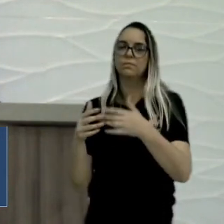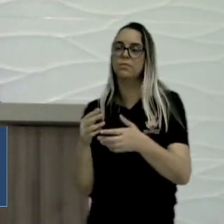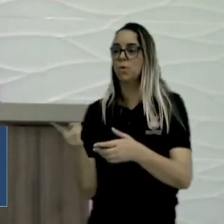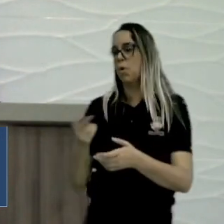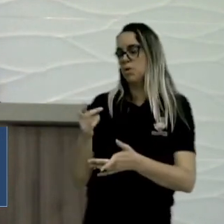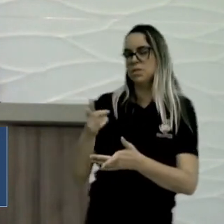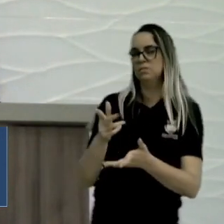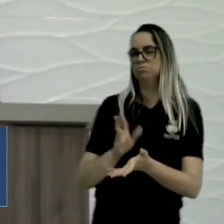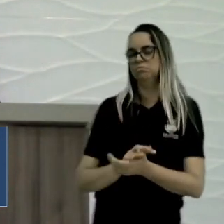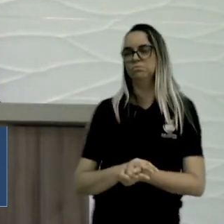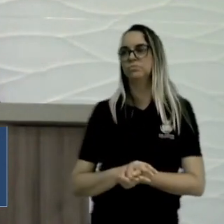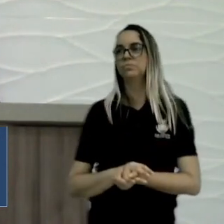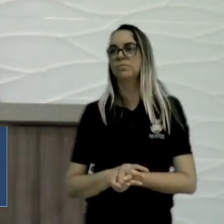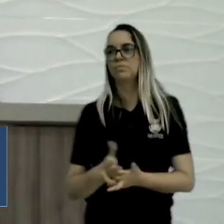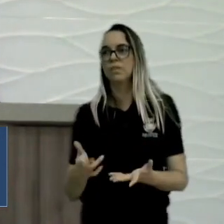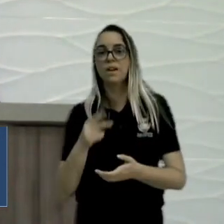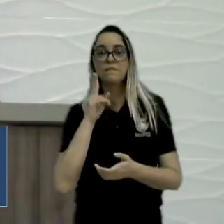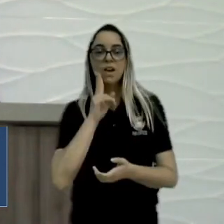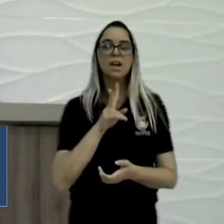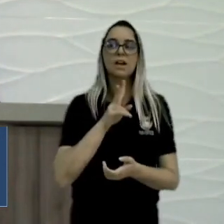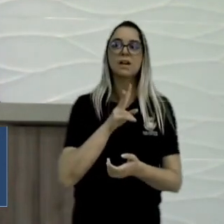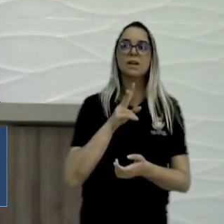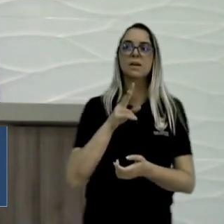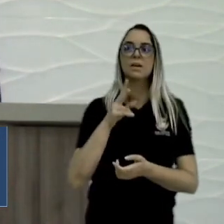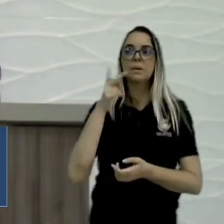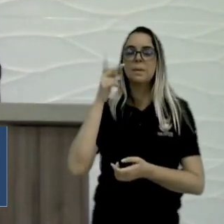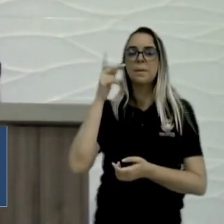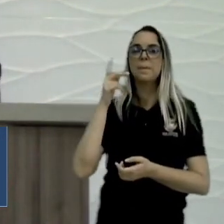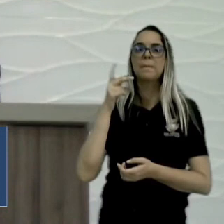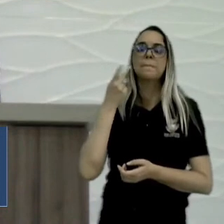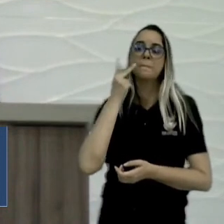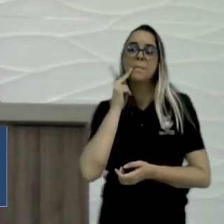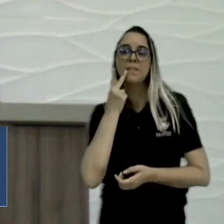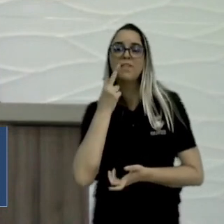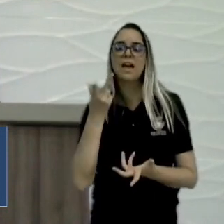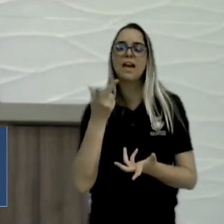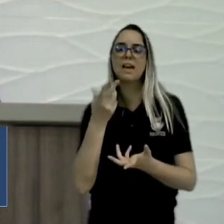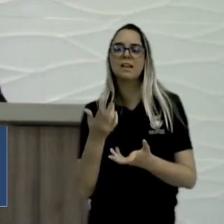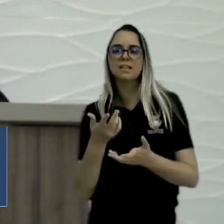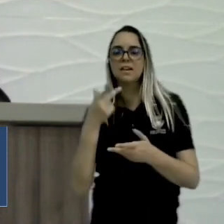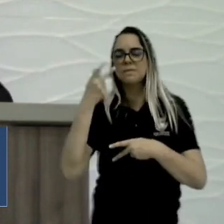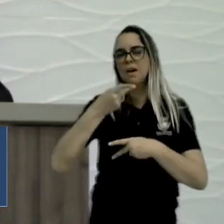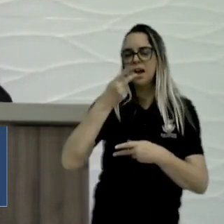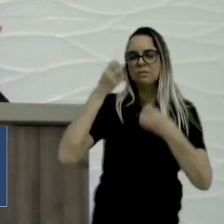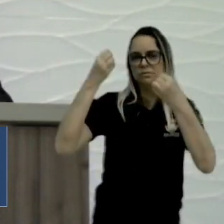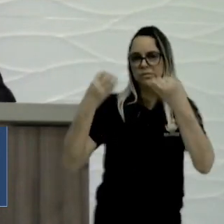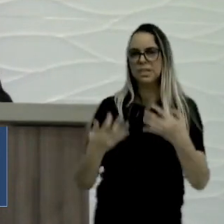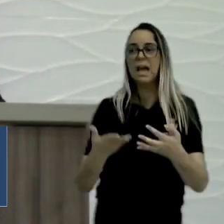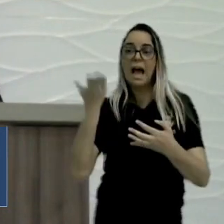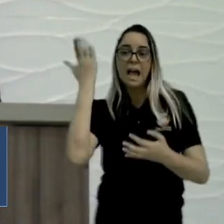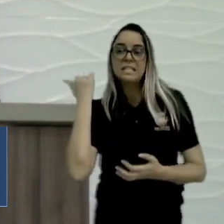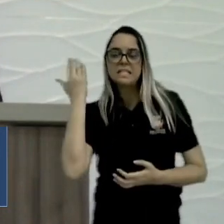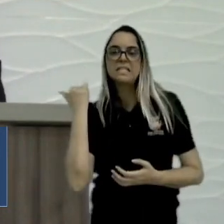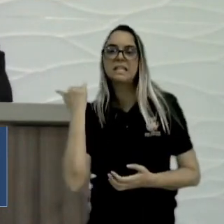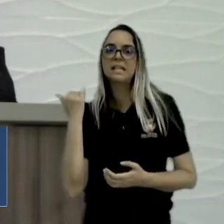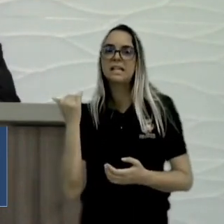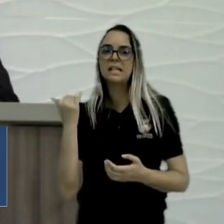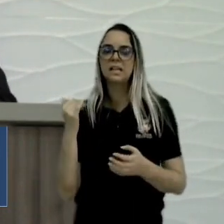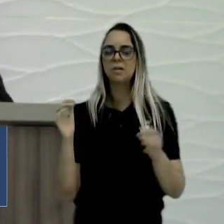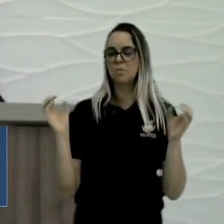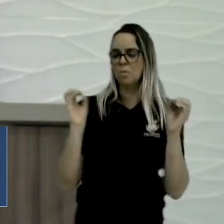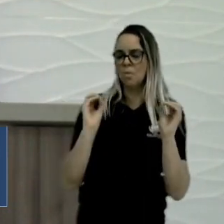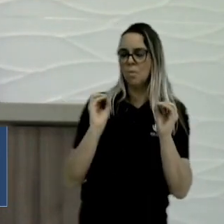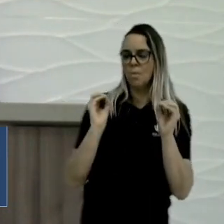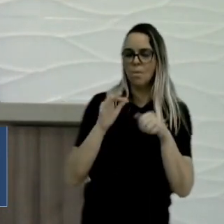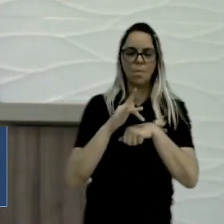o vereador Padre Fera, antes, quando estava no bloco da neutralidade, que nem era